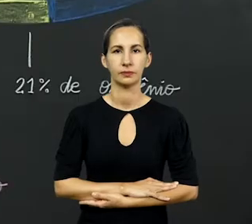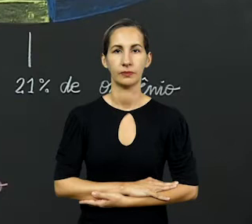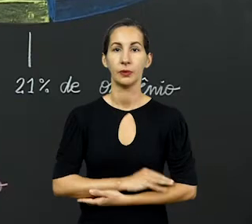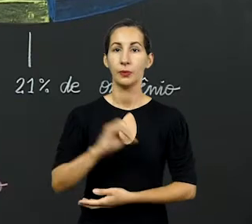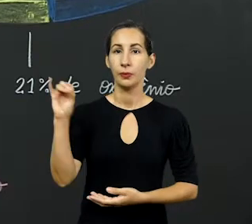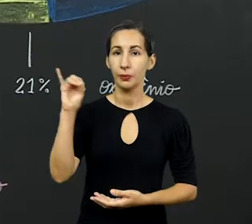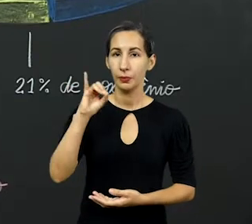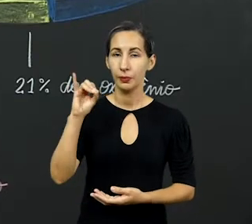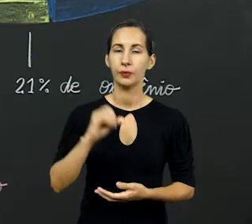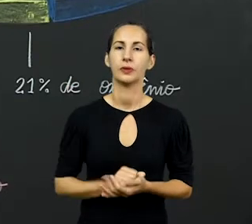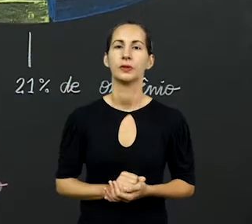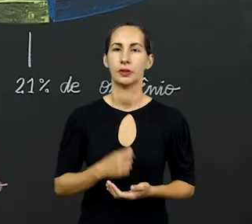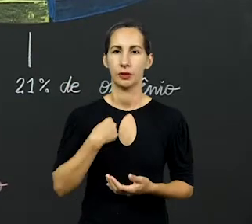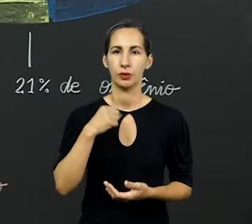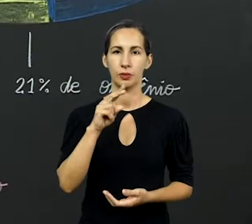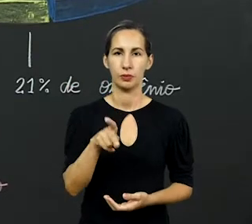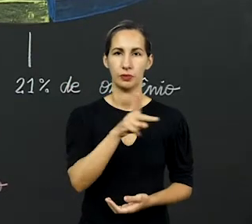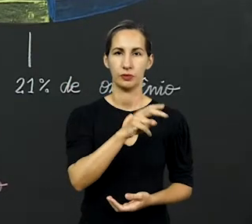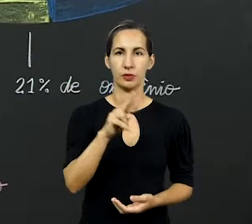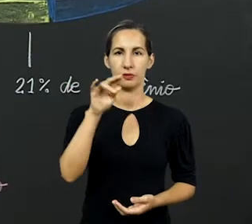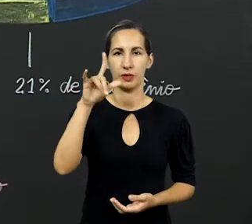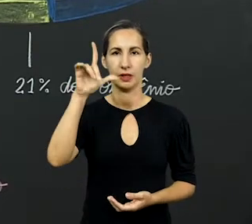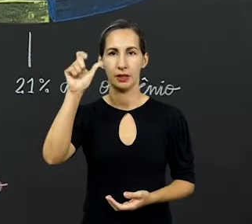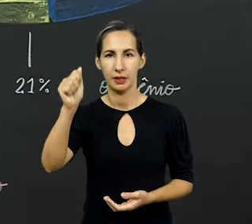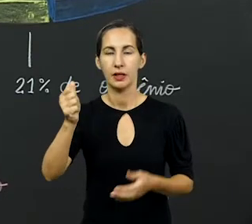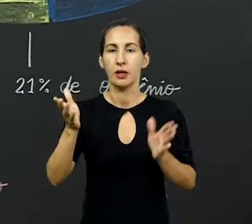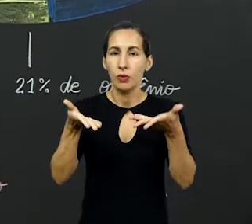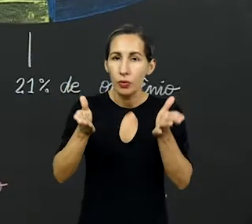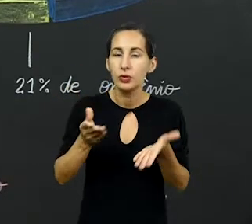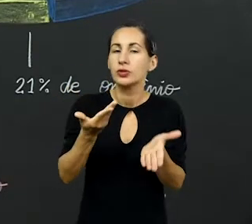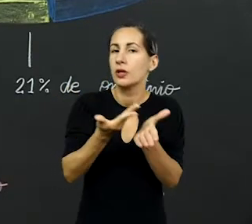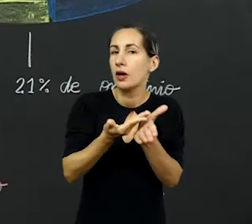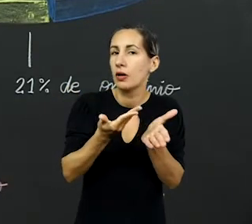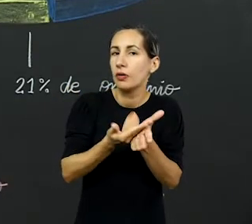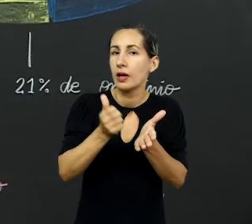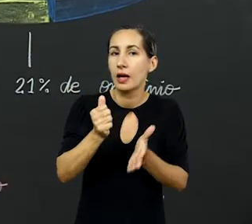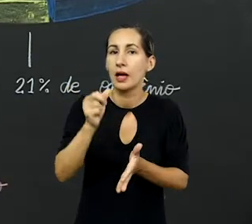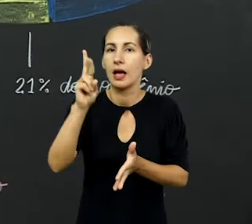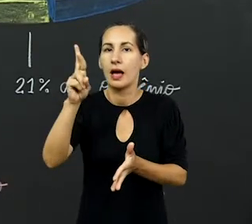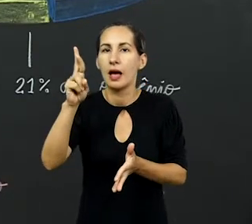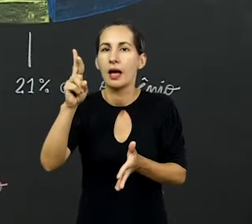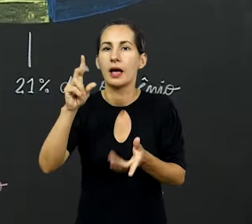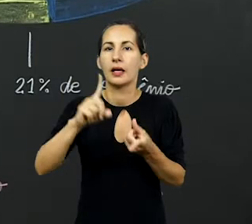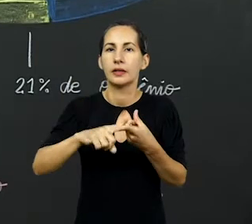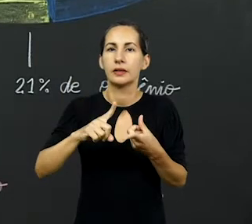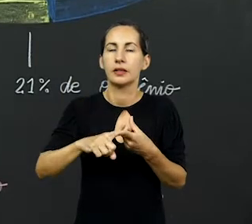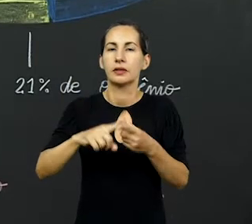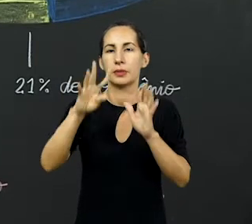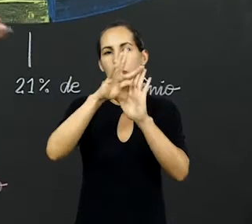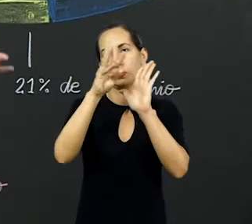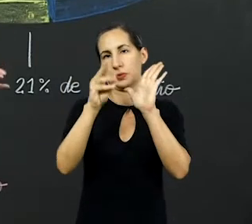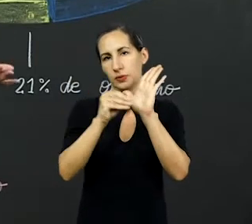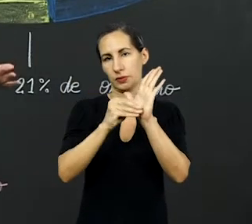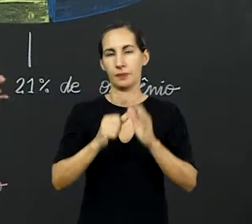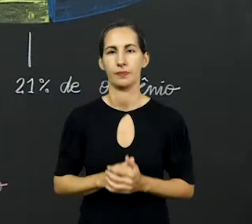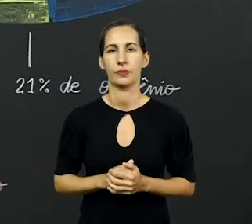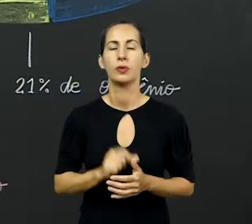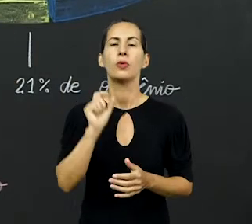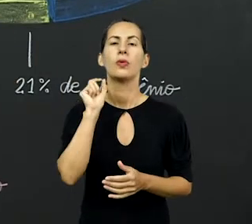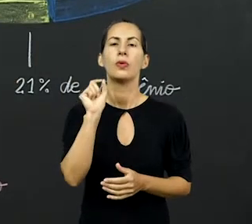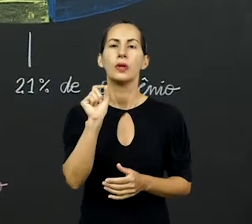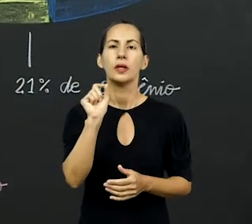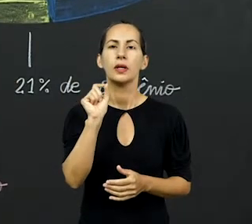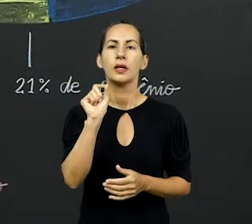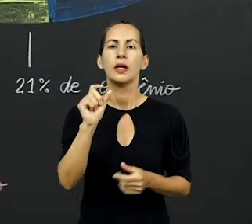Olá, eu sou a professora Rafaela Lima e a aula de hoje é ar e sua composição. Afinal,